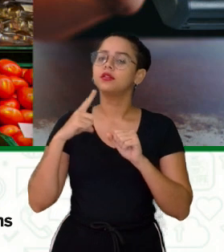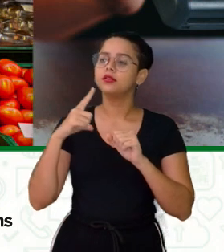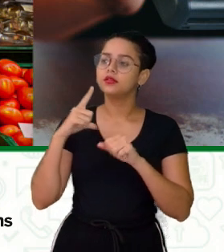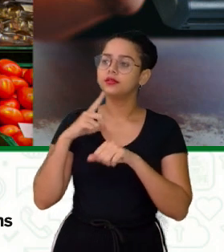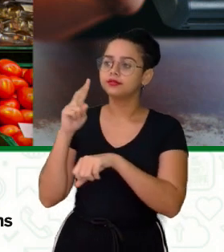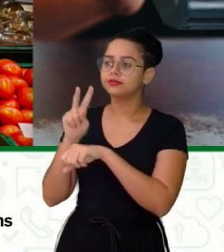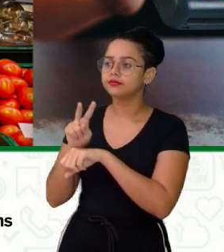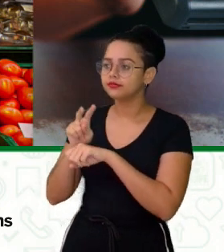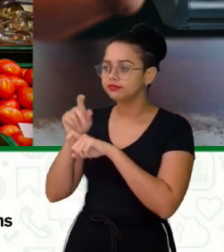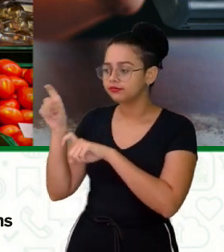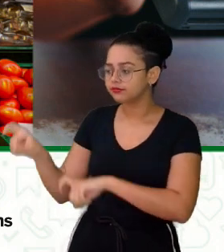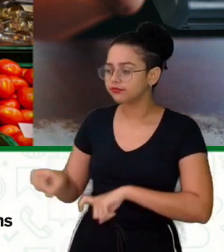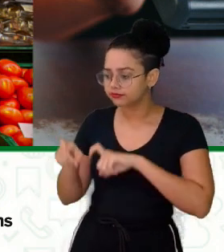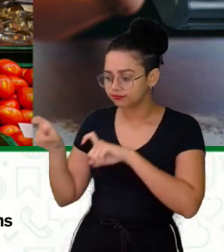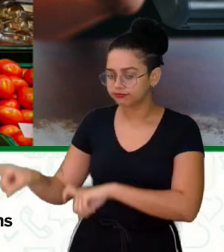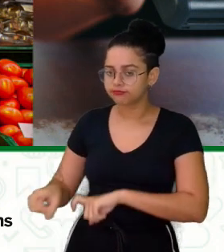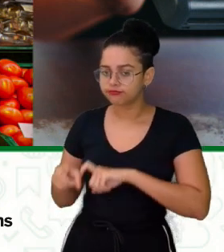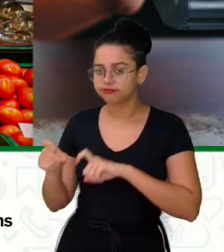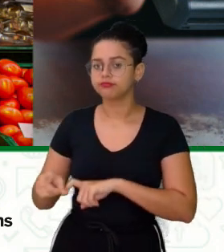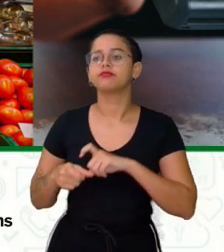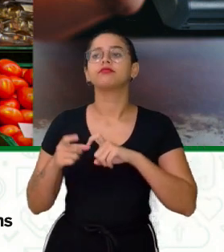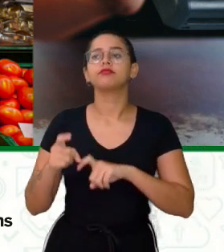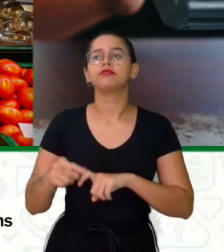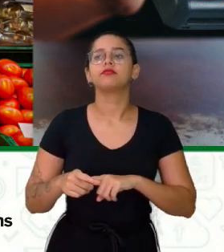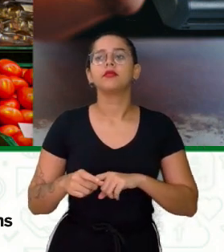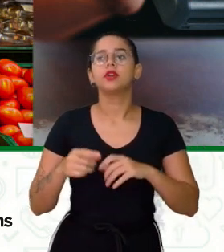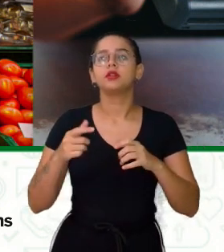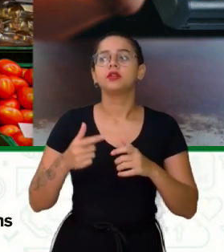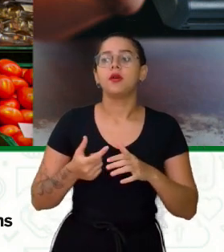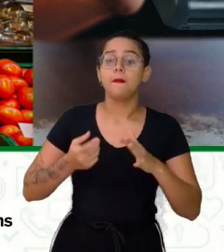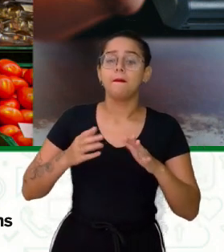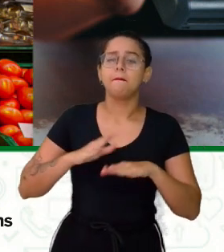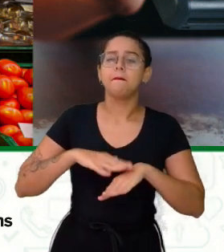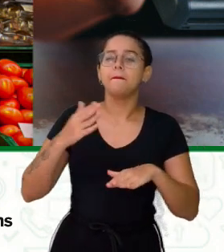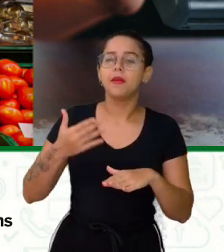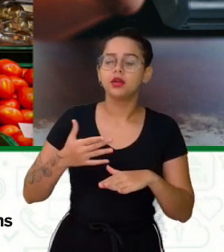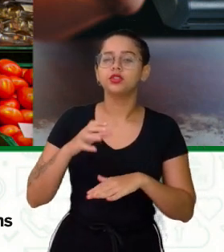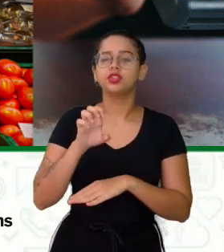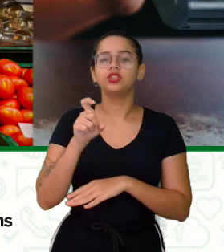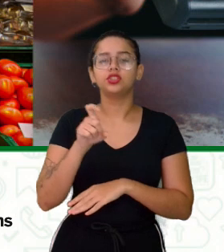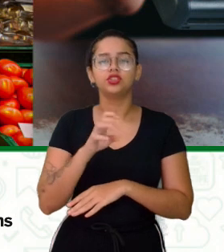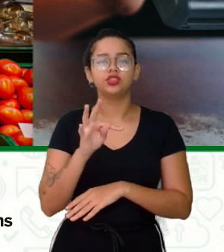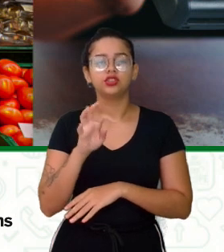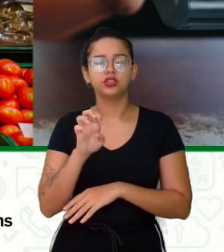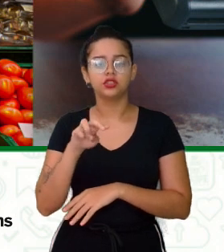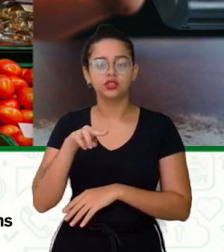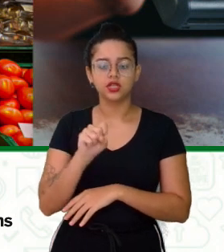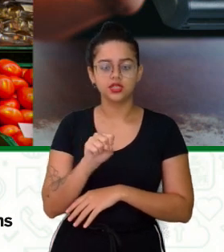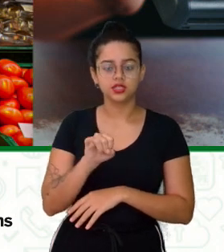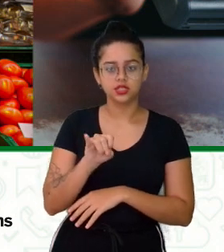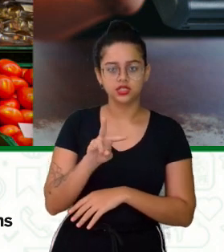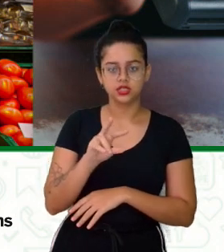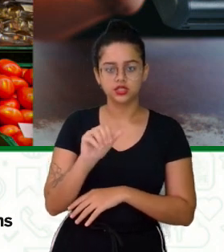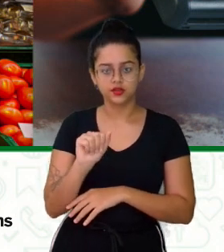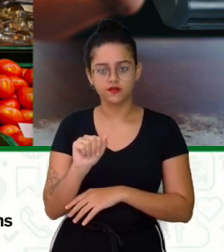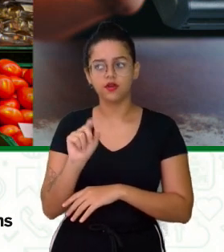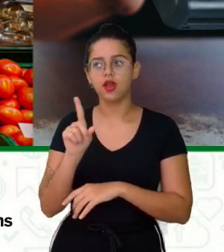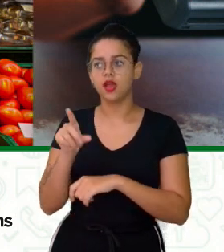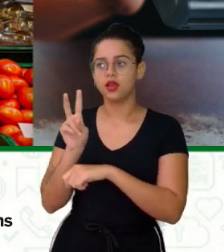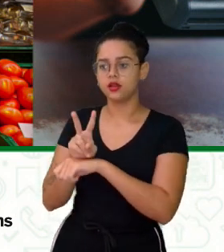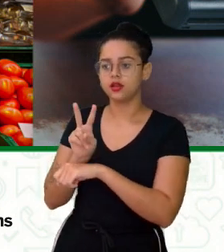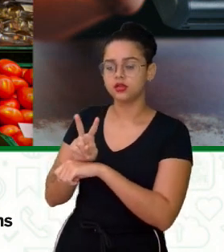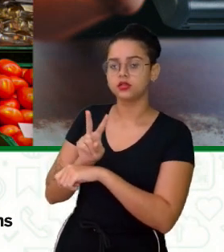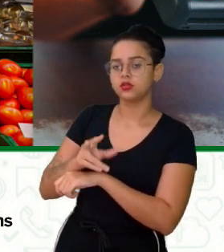Uma pecuária extensiva Uma pecuária mais intensiva Quando a gente fala pecuária extensiva A criação de